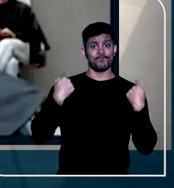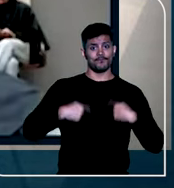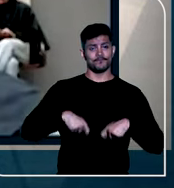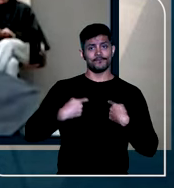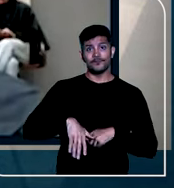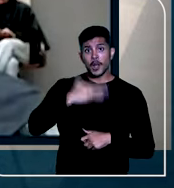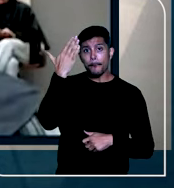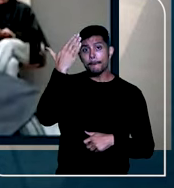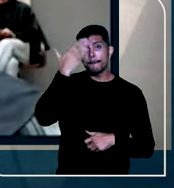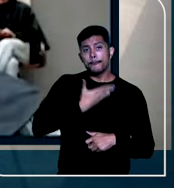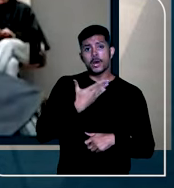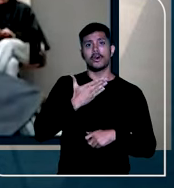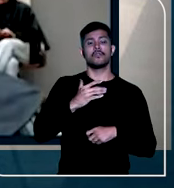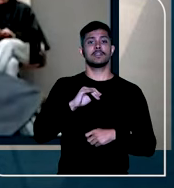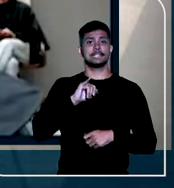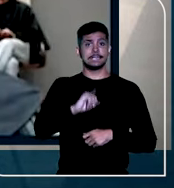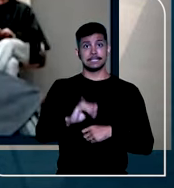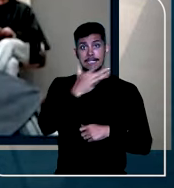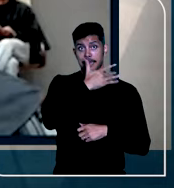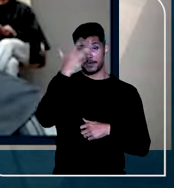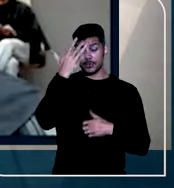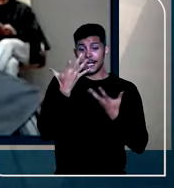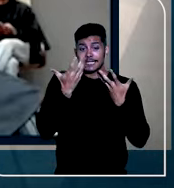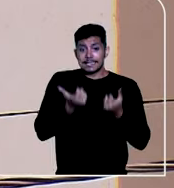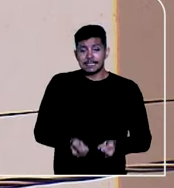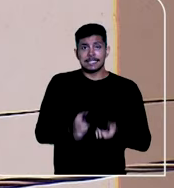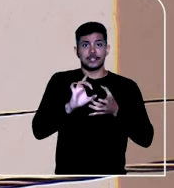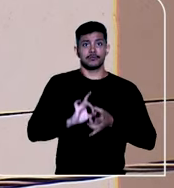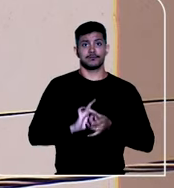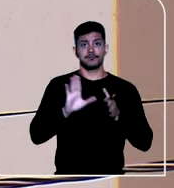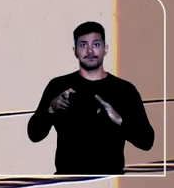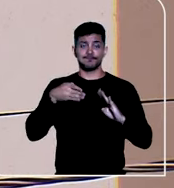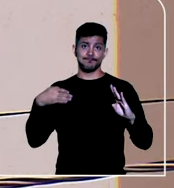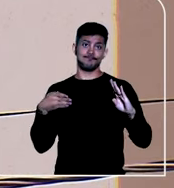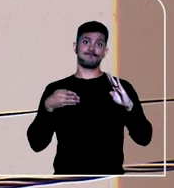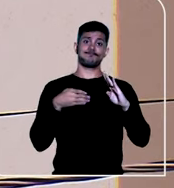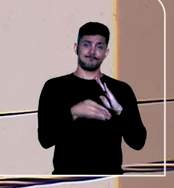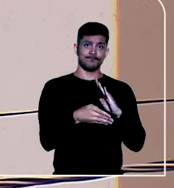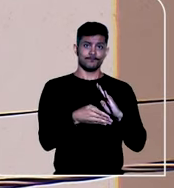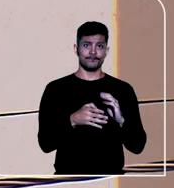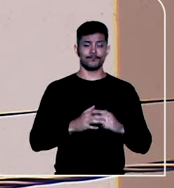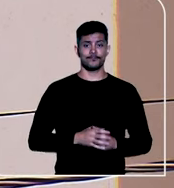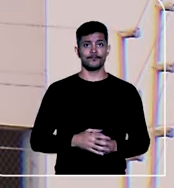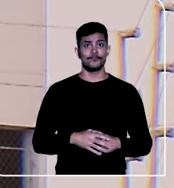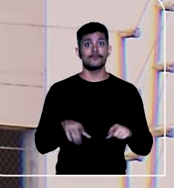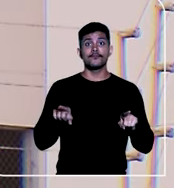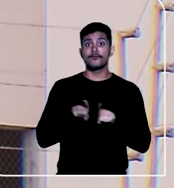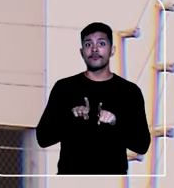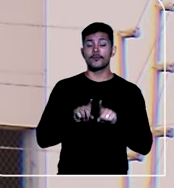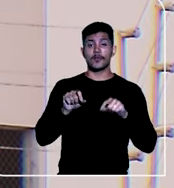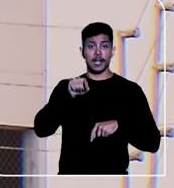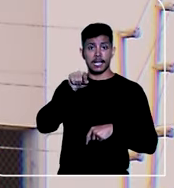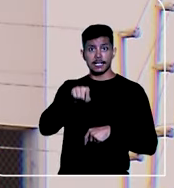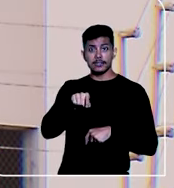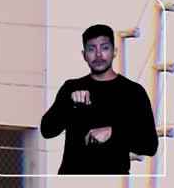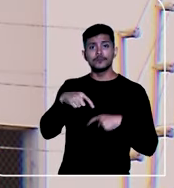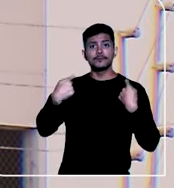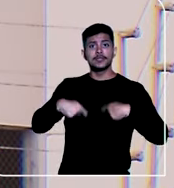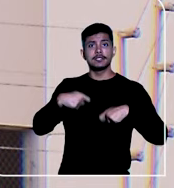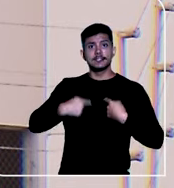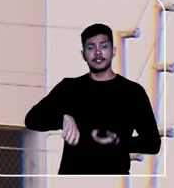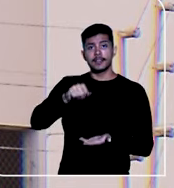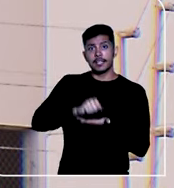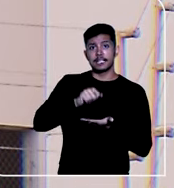provar a legalidade e a voluntariedade do consentimento para a entrada na residência do suspeito e que a prova do consentimento